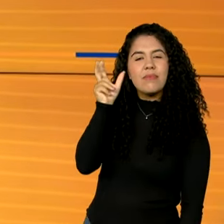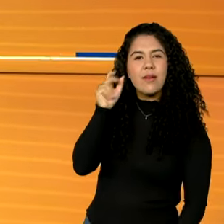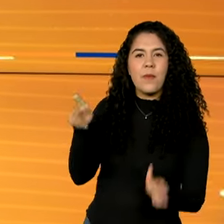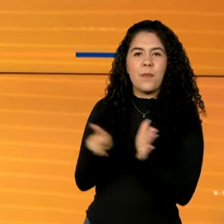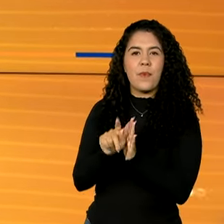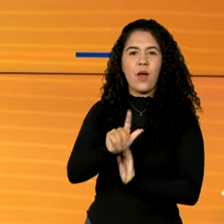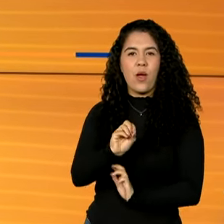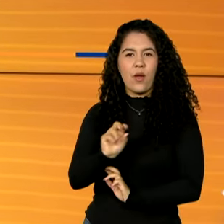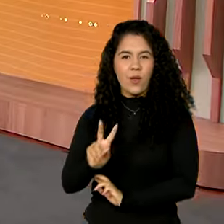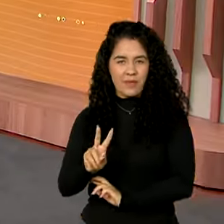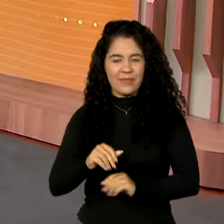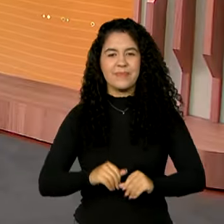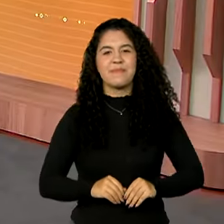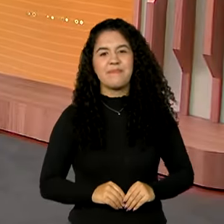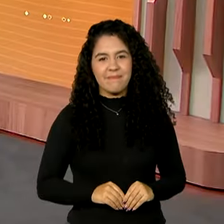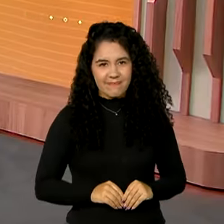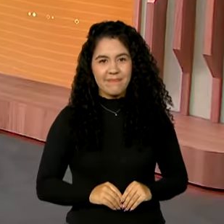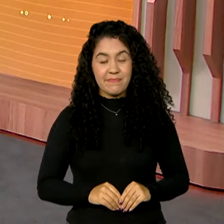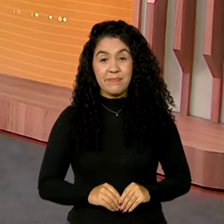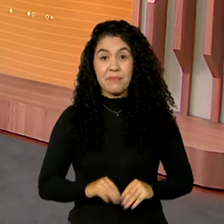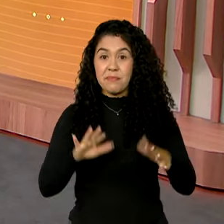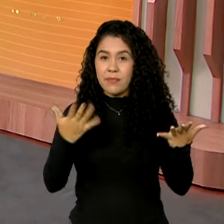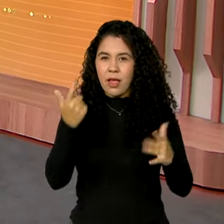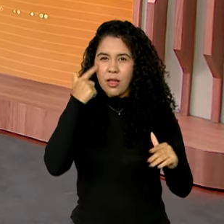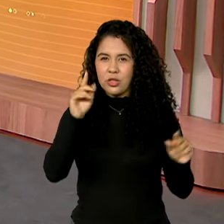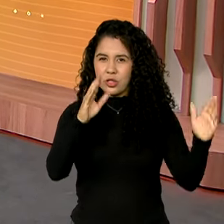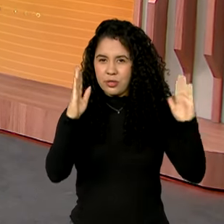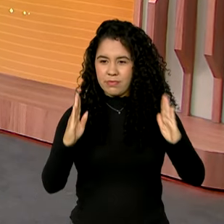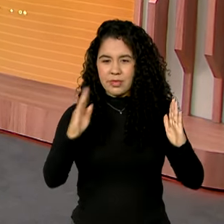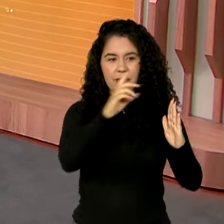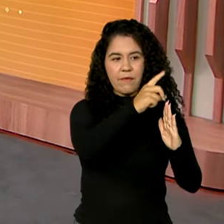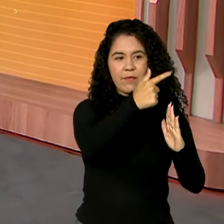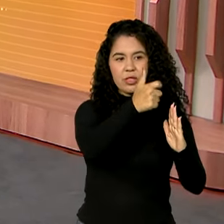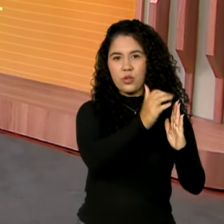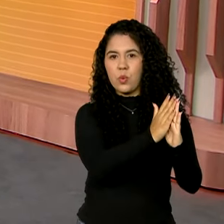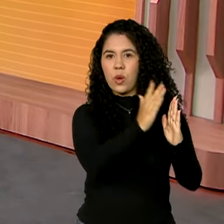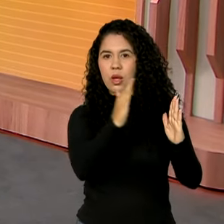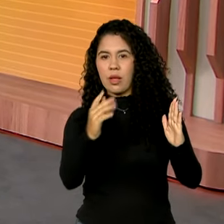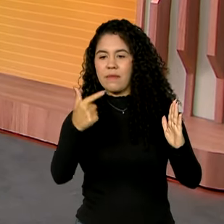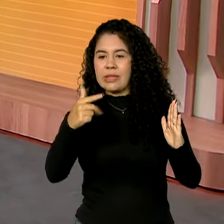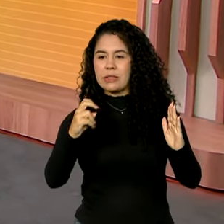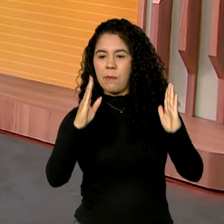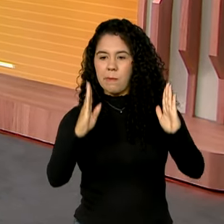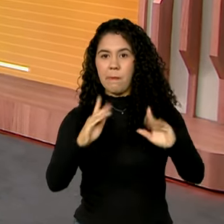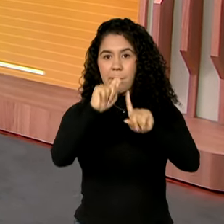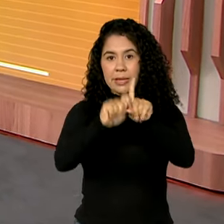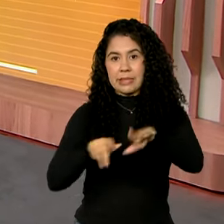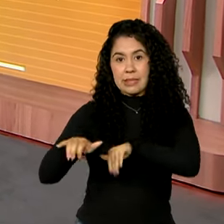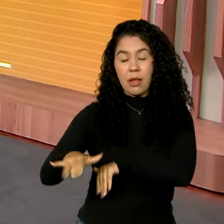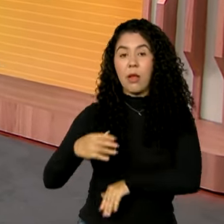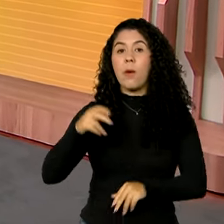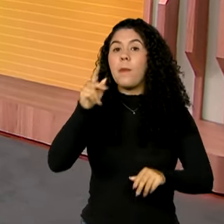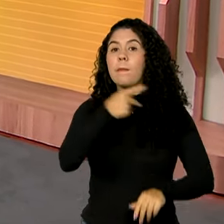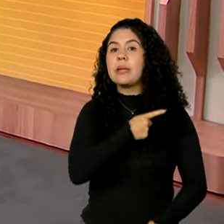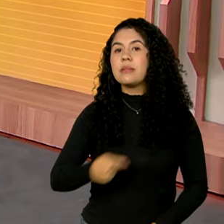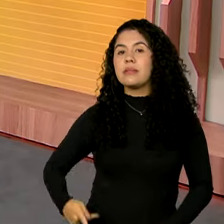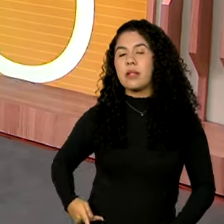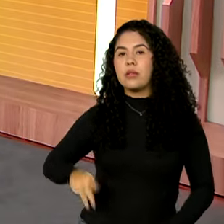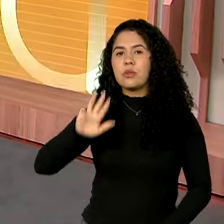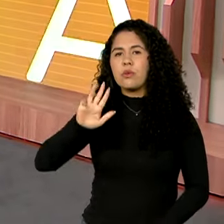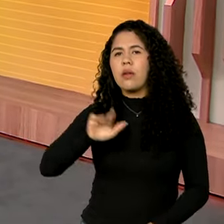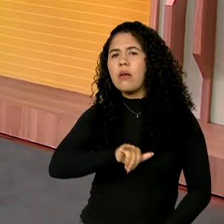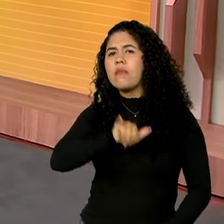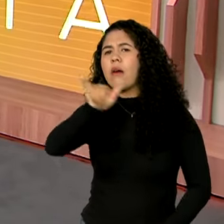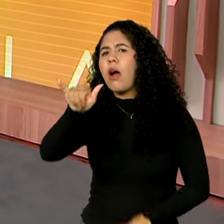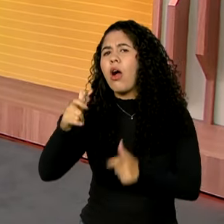e pela rádio GOV. Olha, entre os dias 21 e 25 de setembro, o presidente Lula vai estar em Nova York, nos